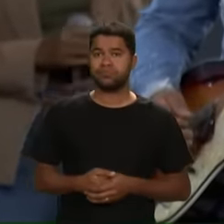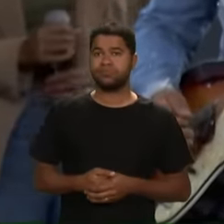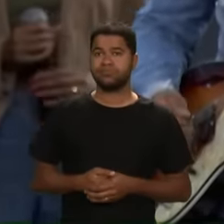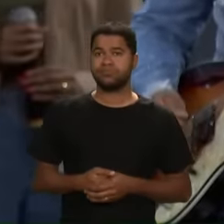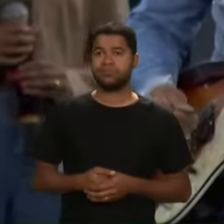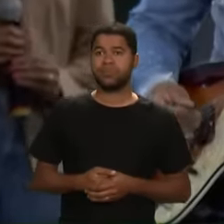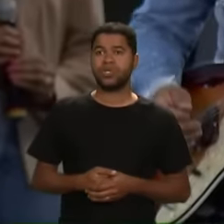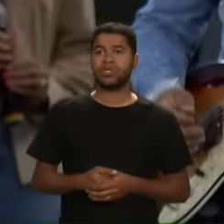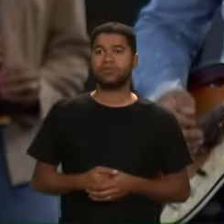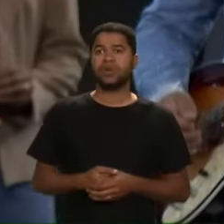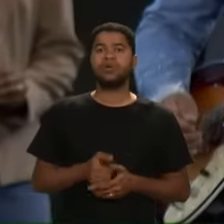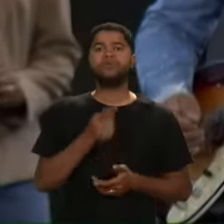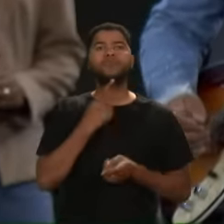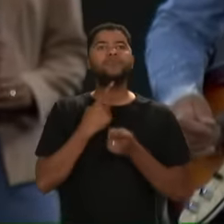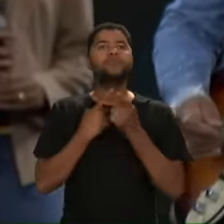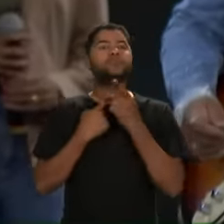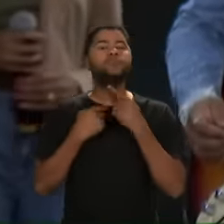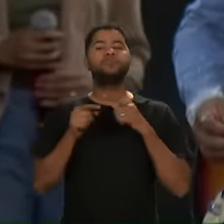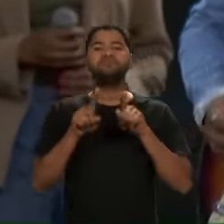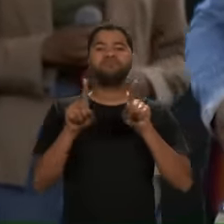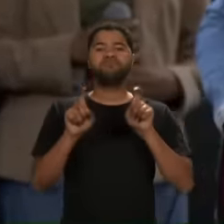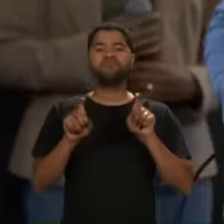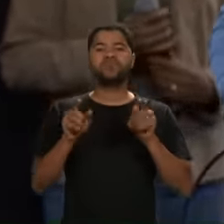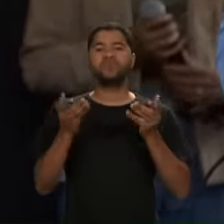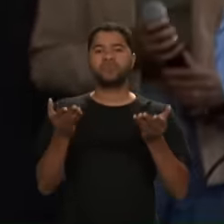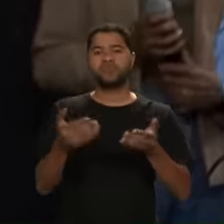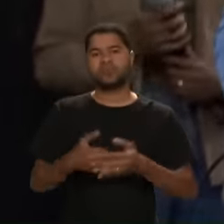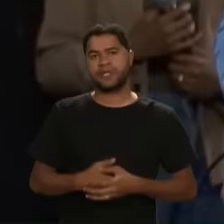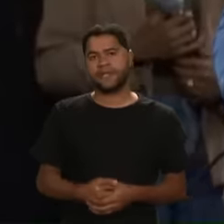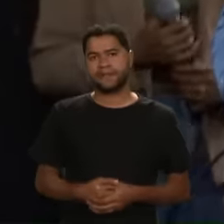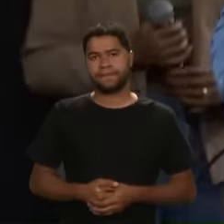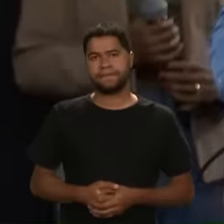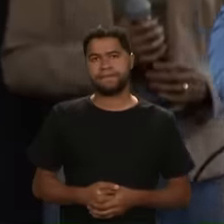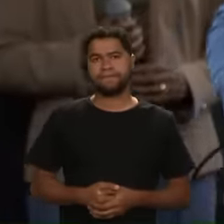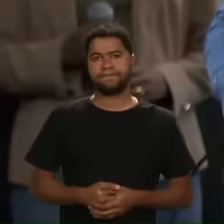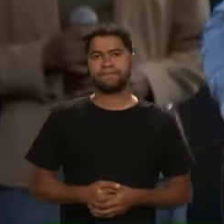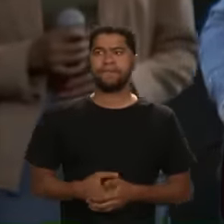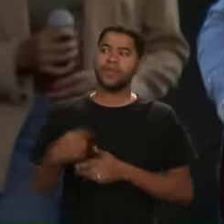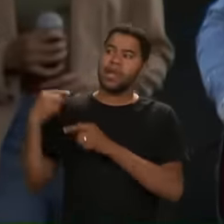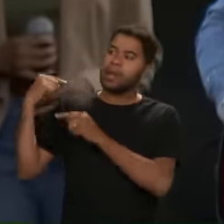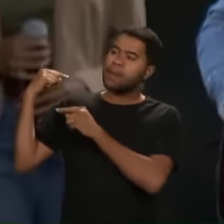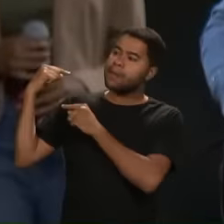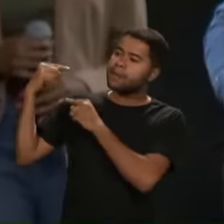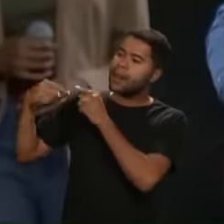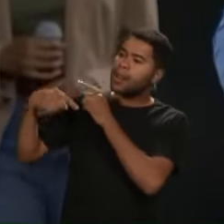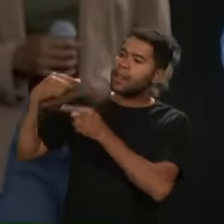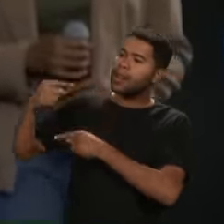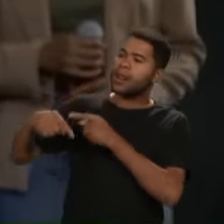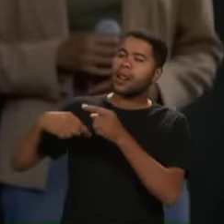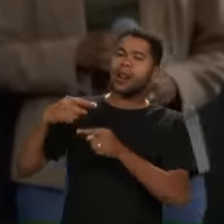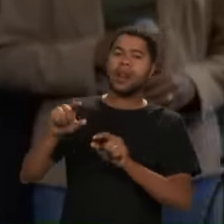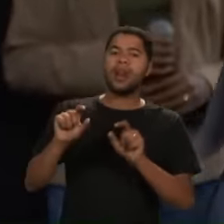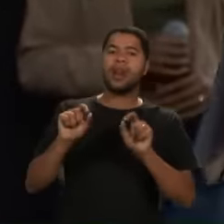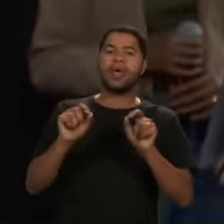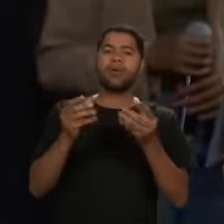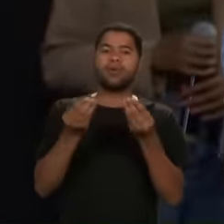Qual que é o fim Que você deseja? Que legado Você quer deixar Para a próxima geração?